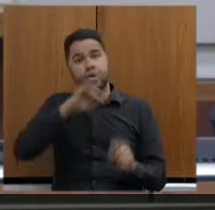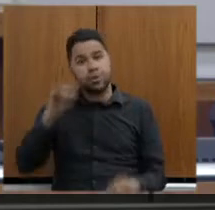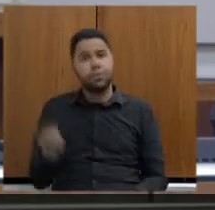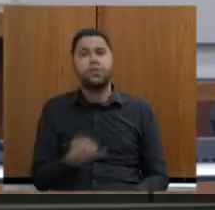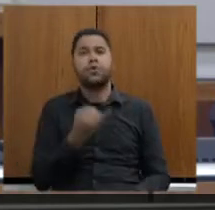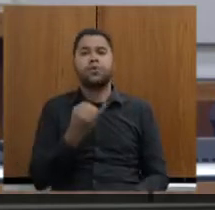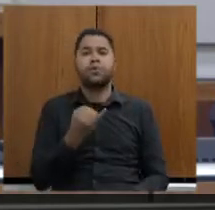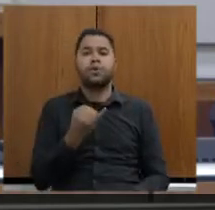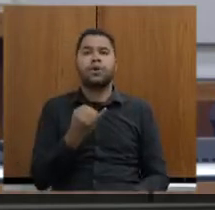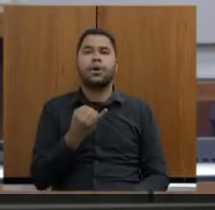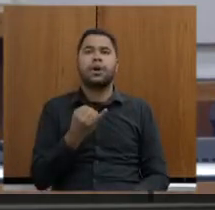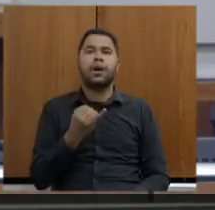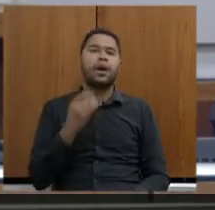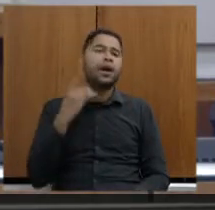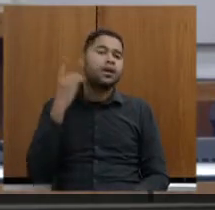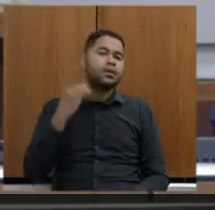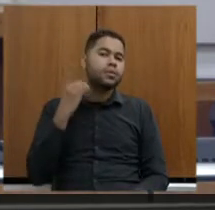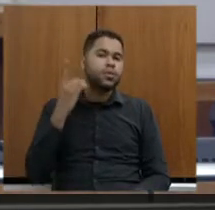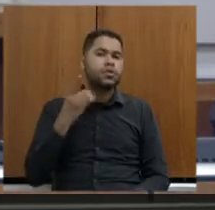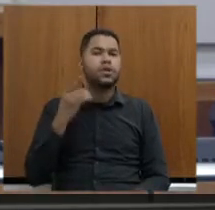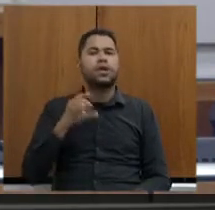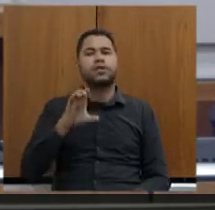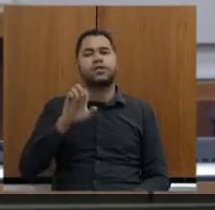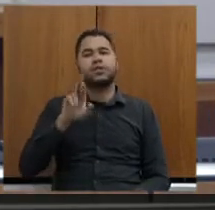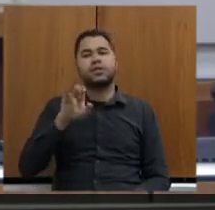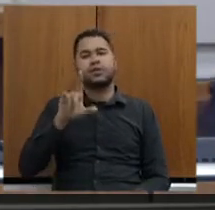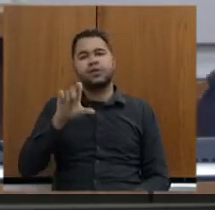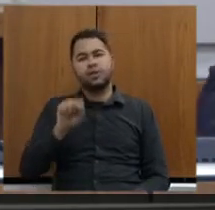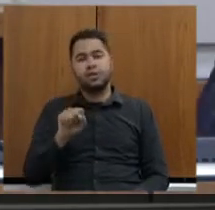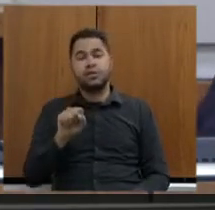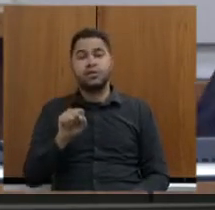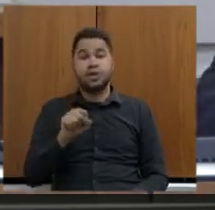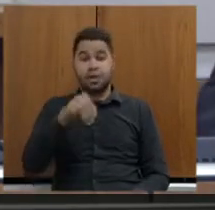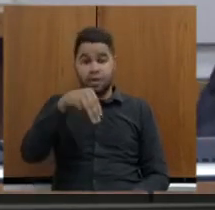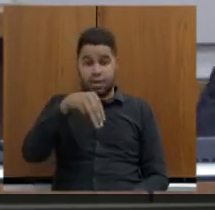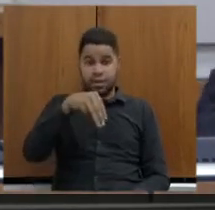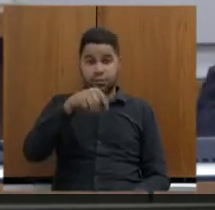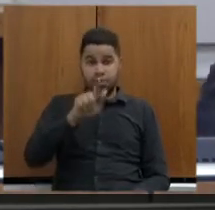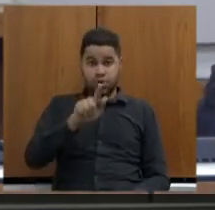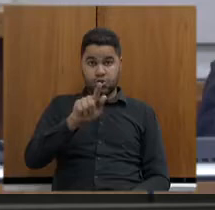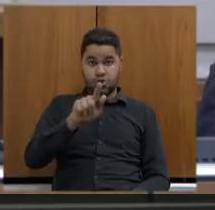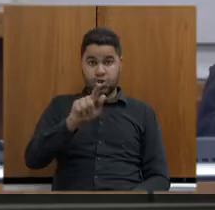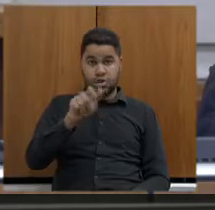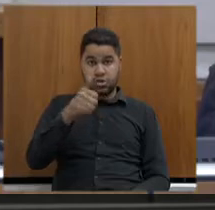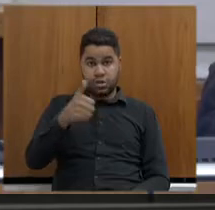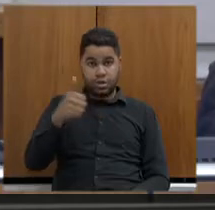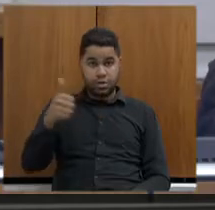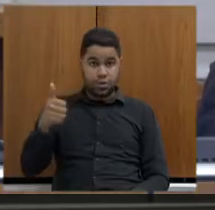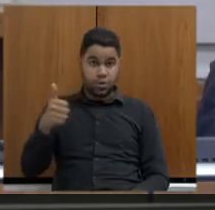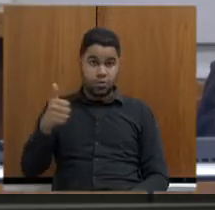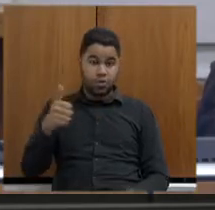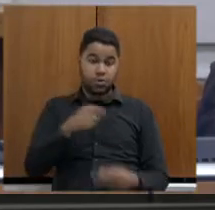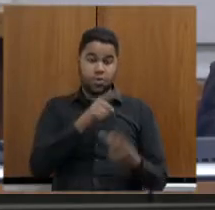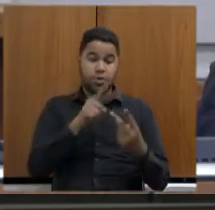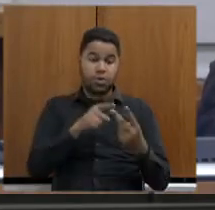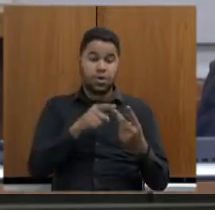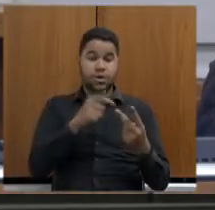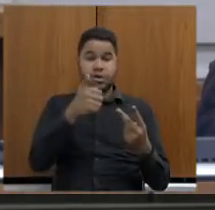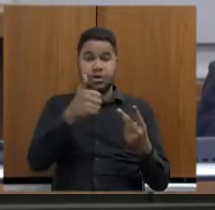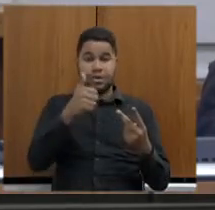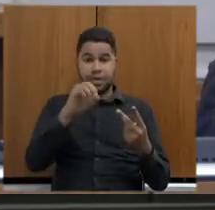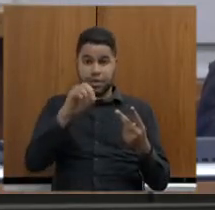a deputada Celise Laviola, MG111, deputada, se senhora quiser falar depois, e a MG108,